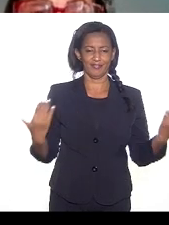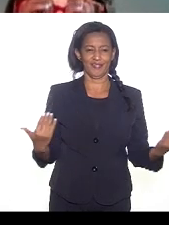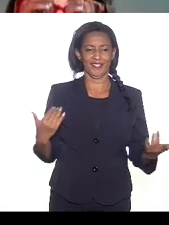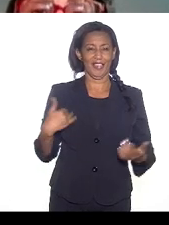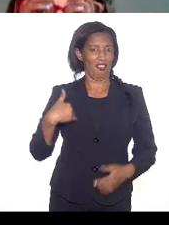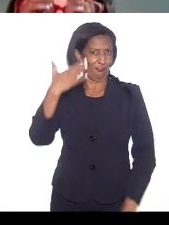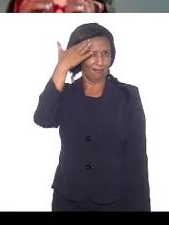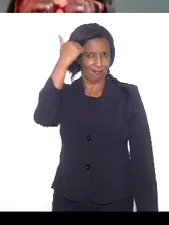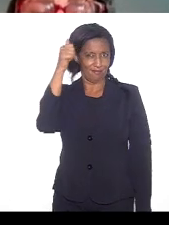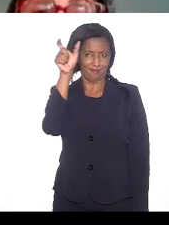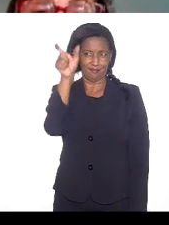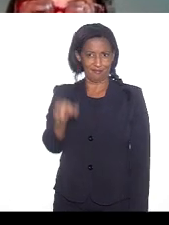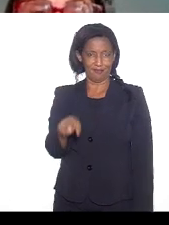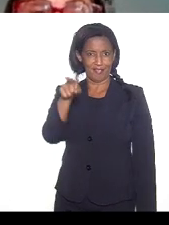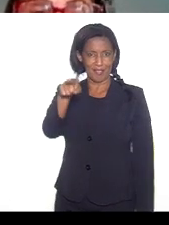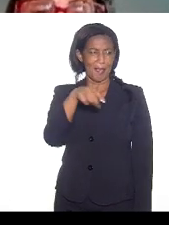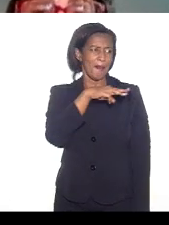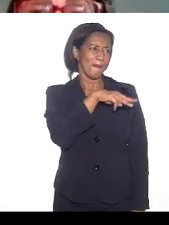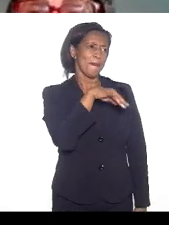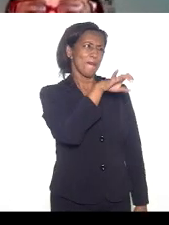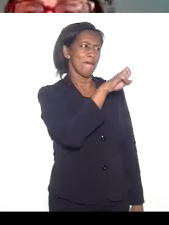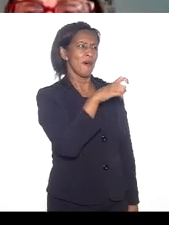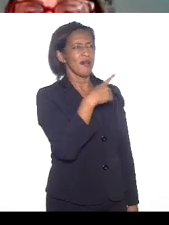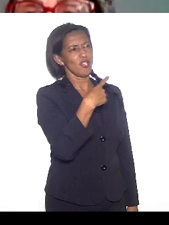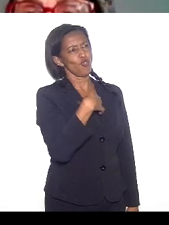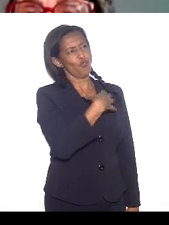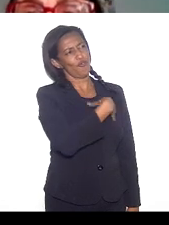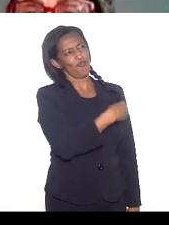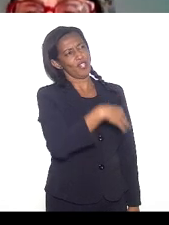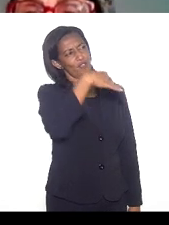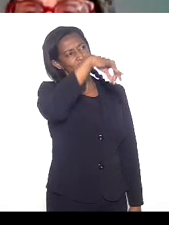Tieti já sou, mãe Nilce, eu sou filho de santo,